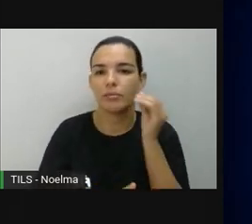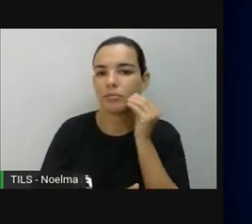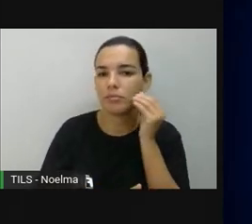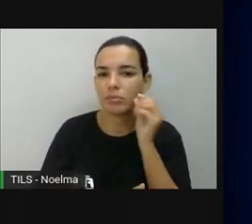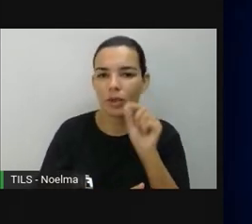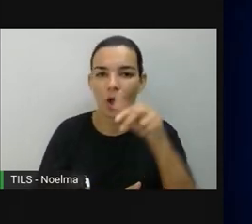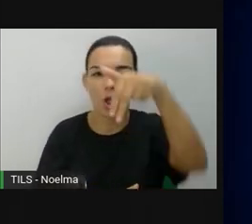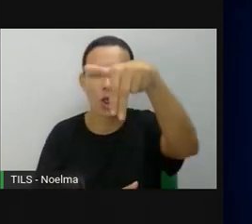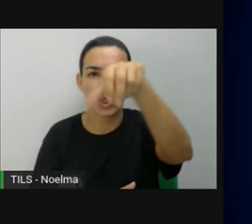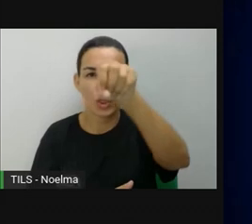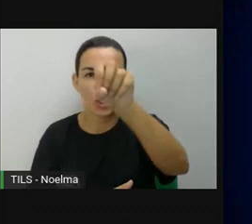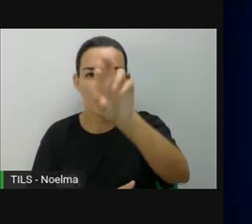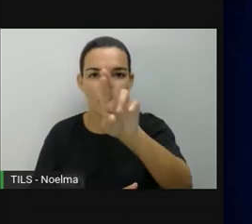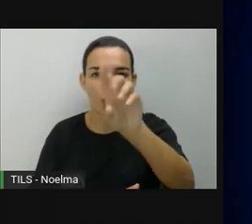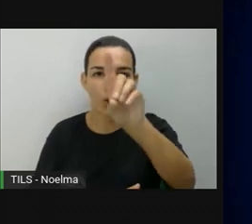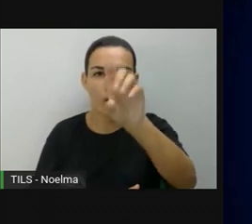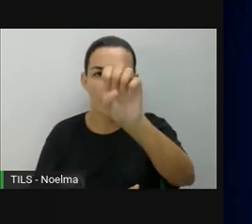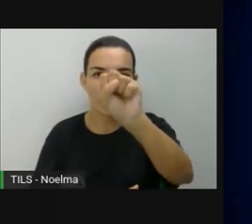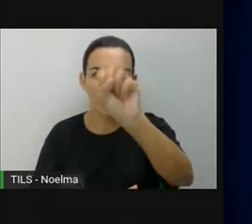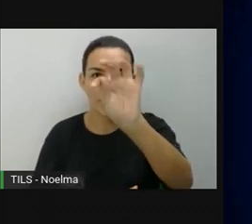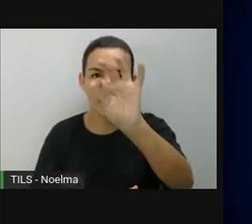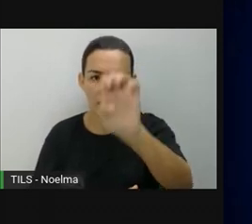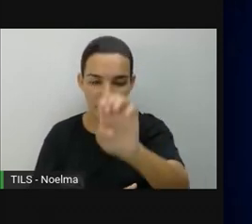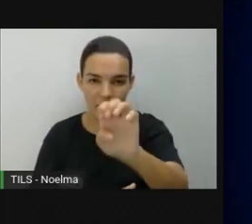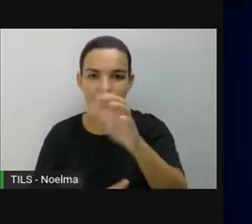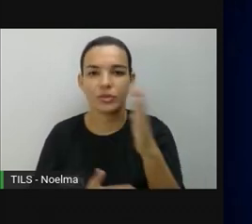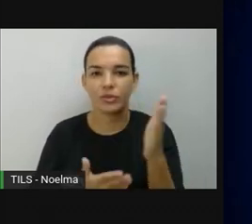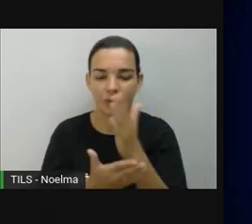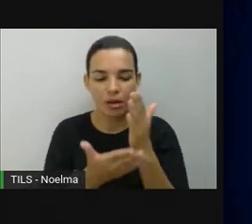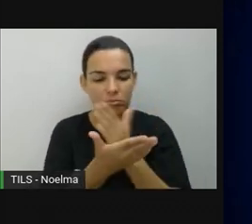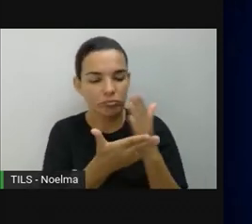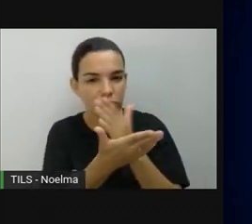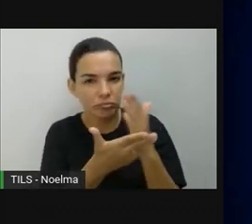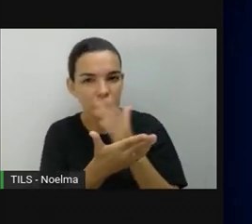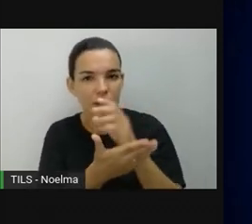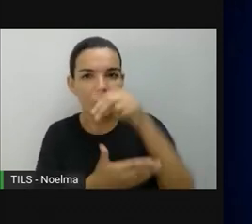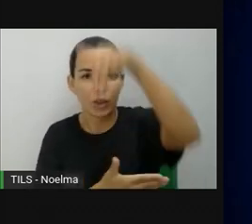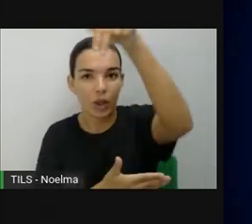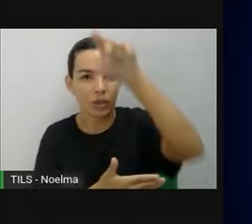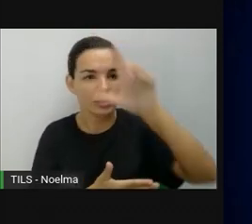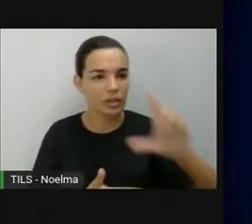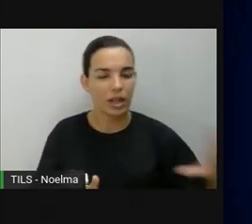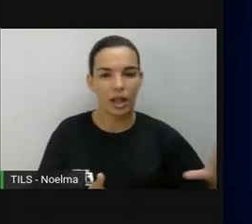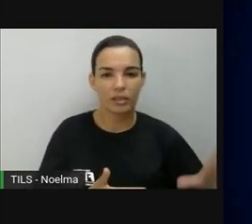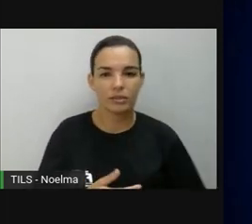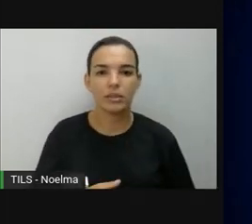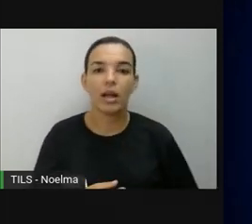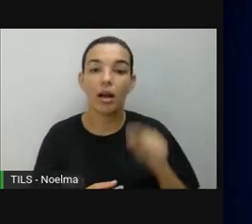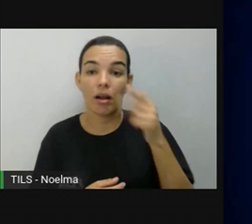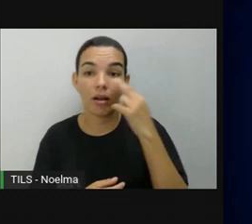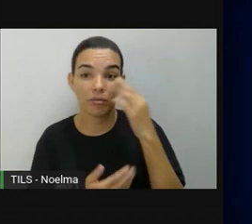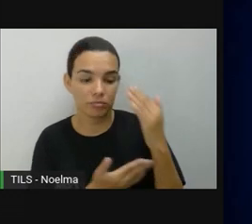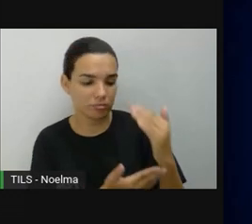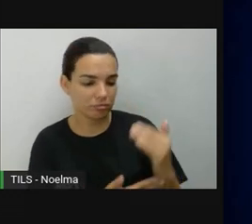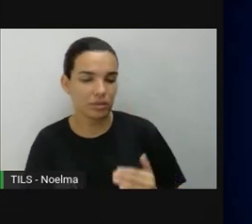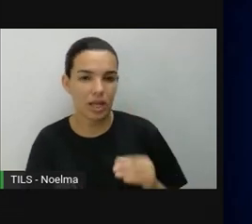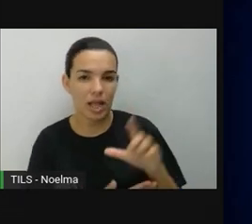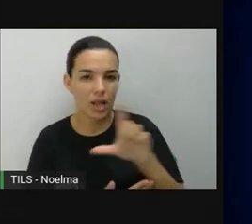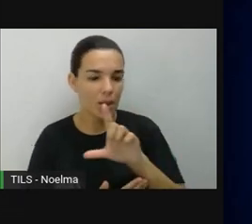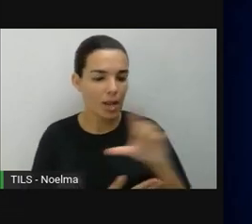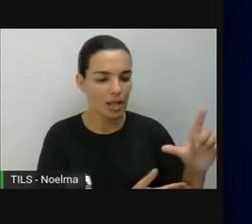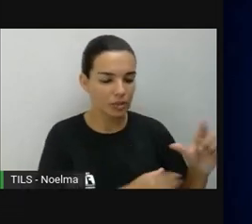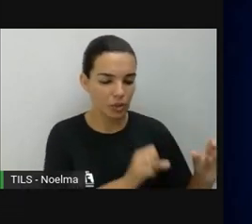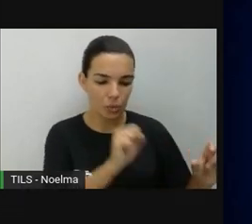nordeste, bem no meio entre norte e leste, sudeste, entre o leste